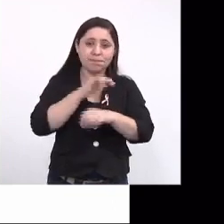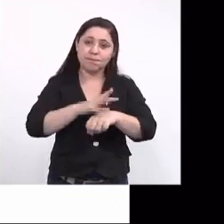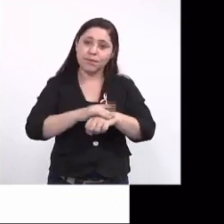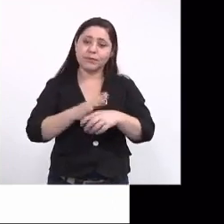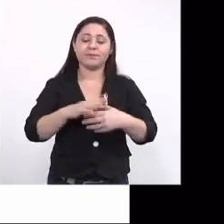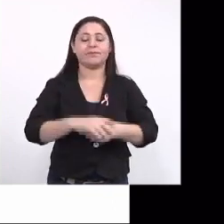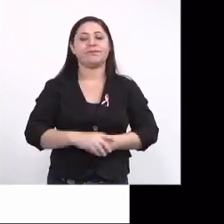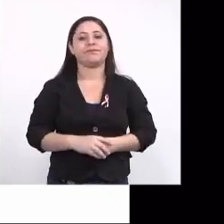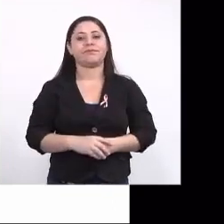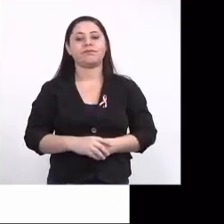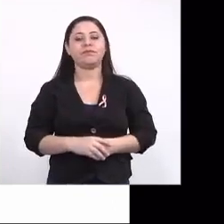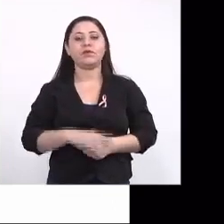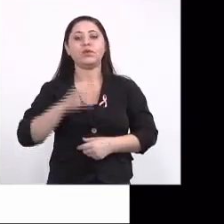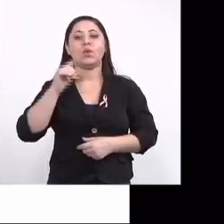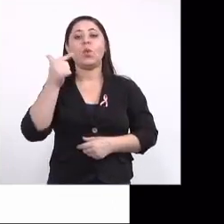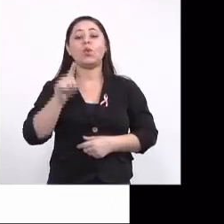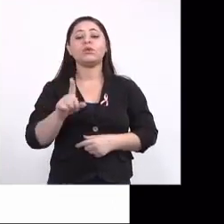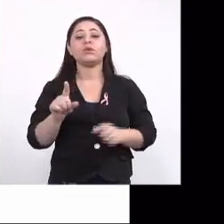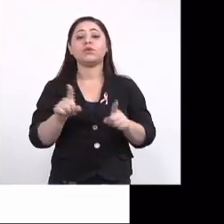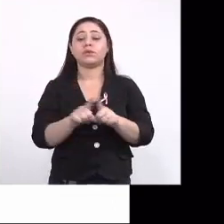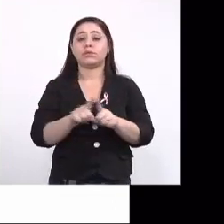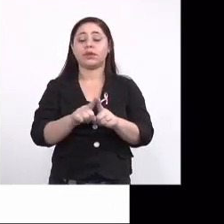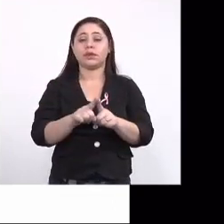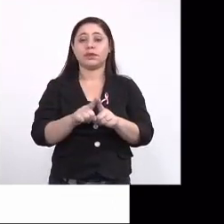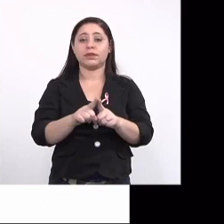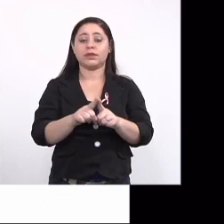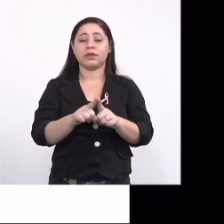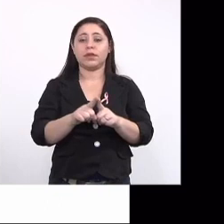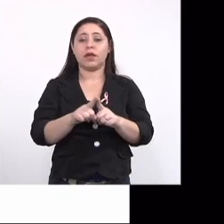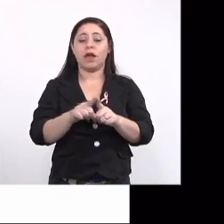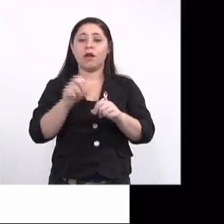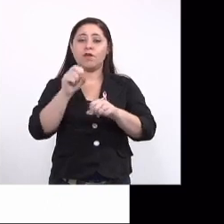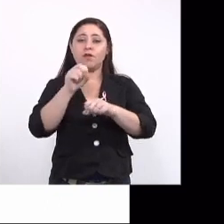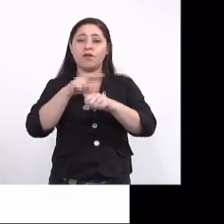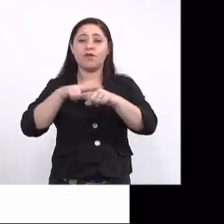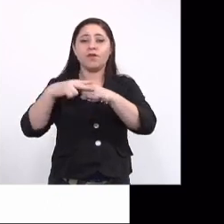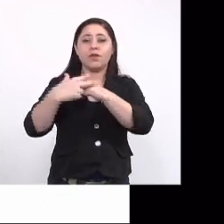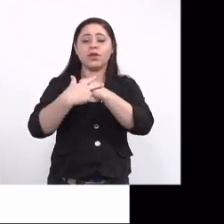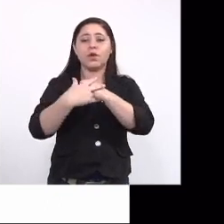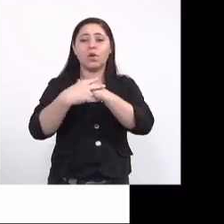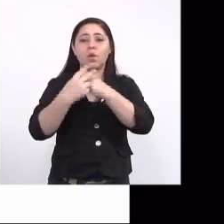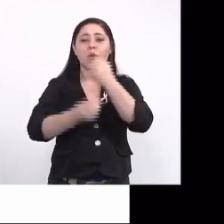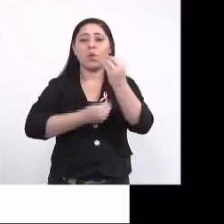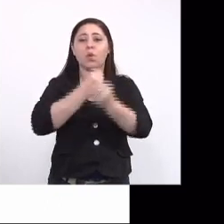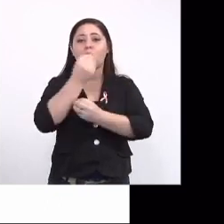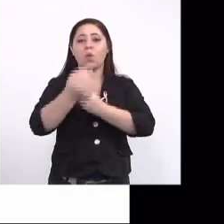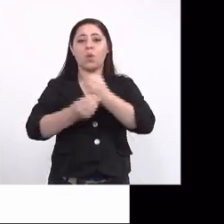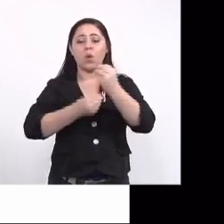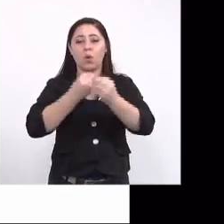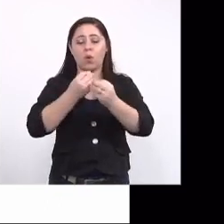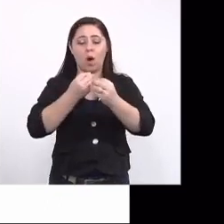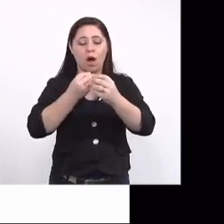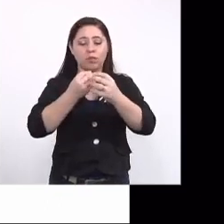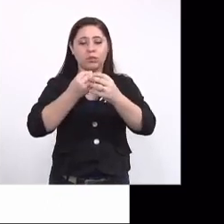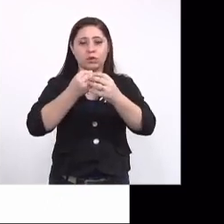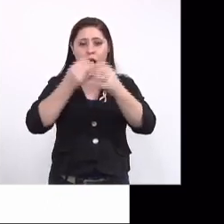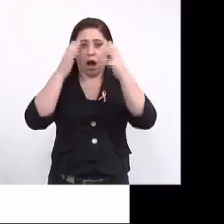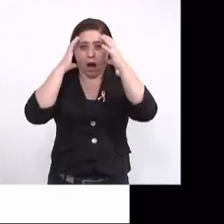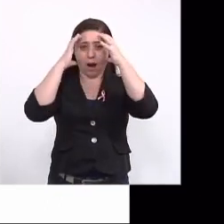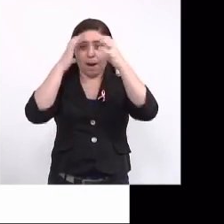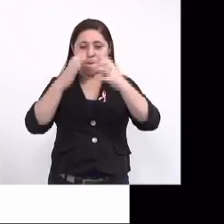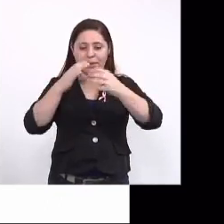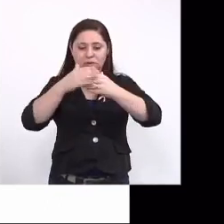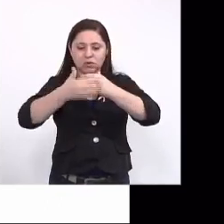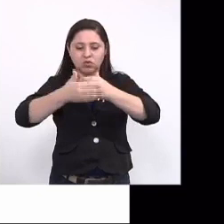Outra coisa também comum dessas crianças para a zika é que, como ocorre um desabamento aqui da parte frontal da cabeça, a